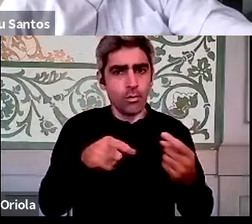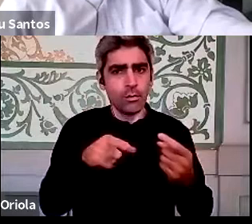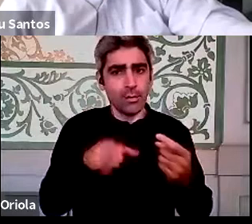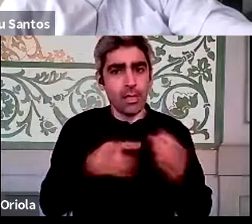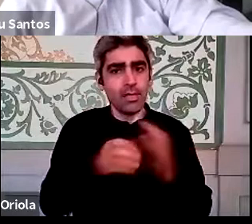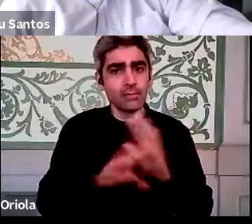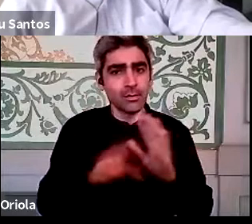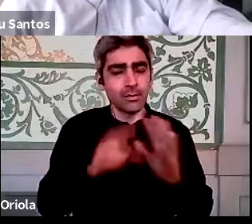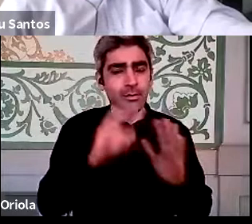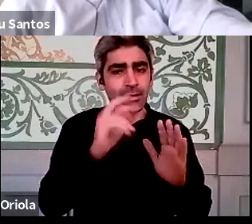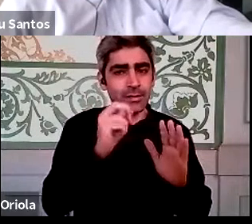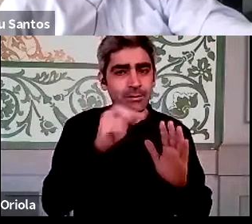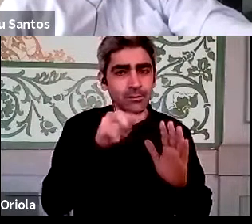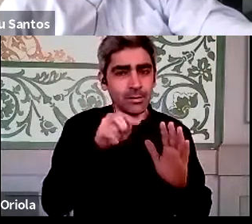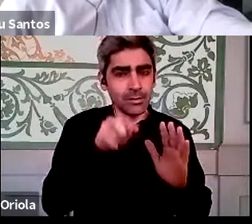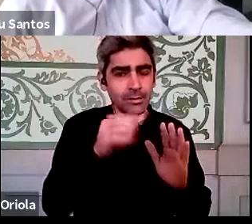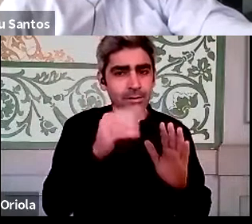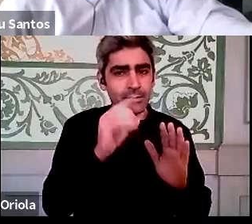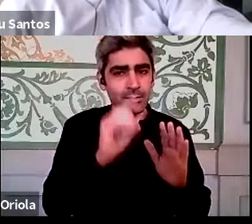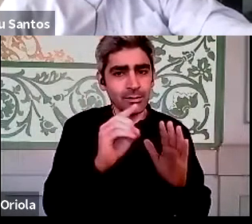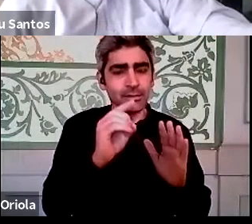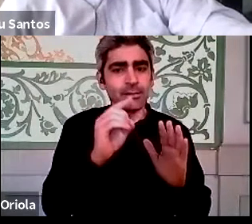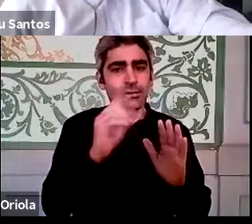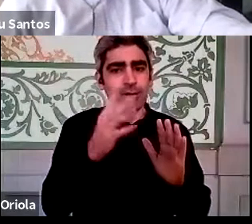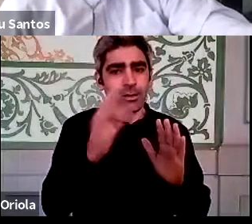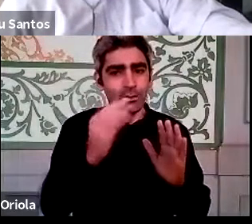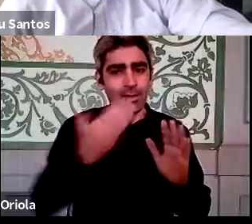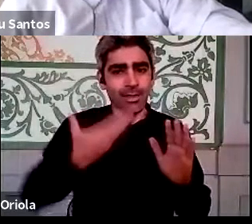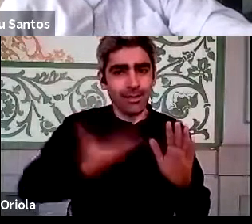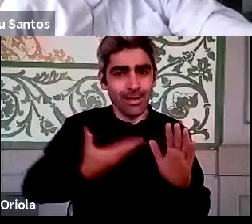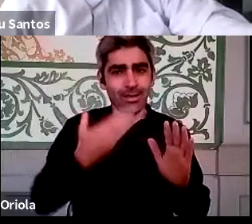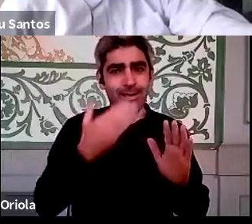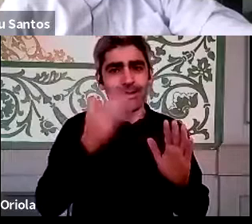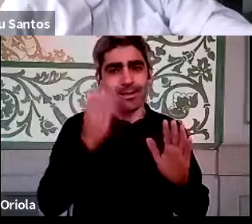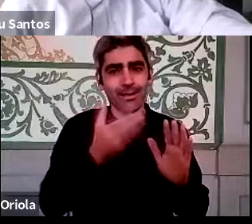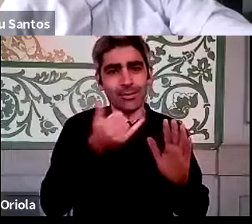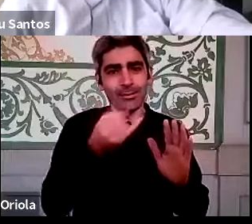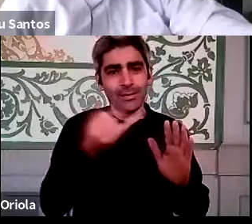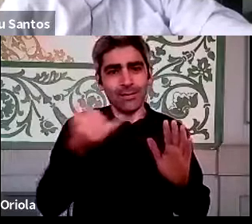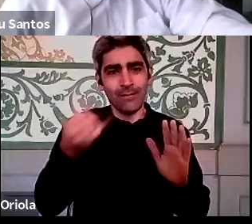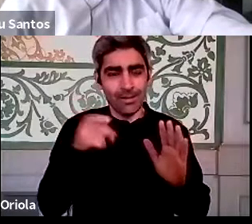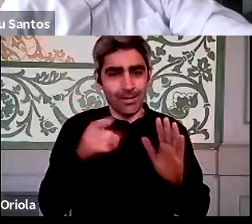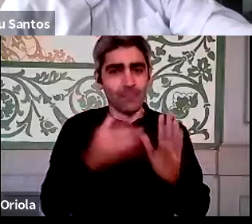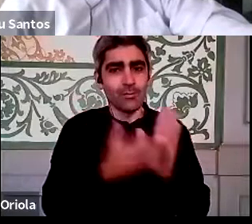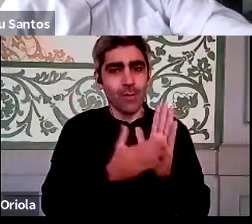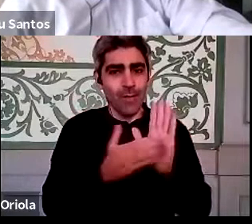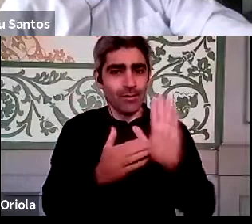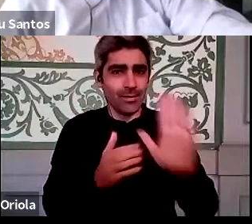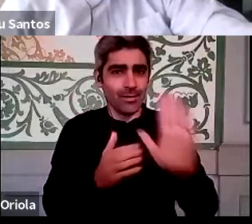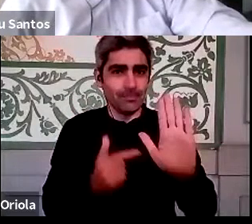despacho 3614D de 2020, está aqui este elemento para a história,